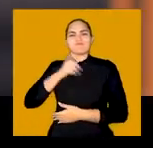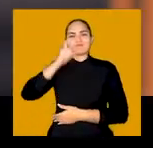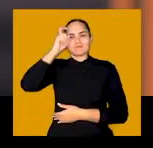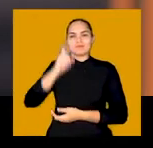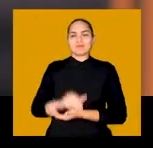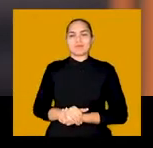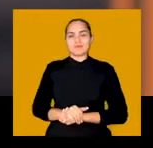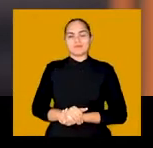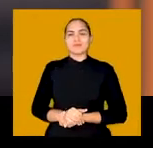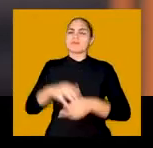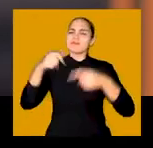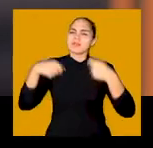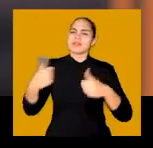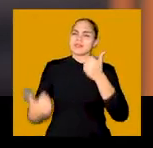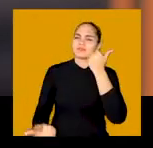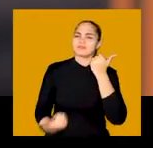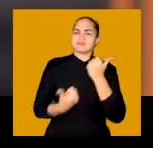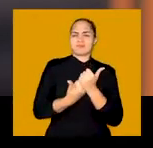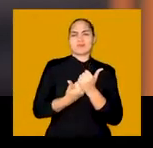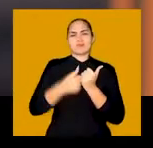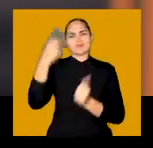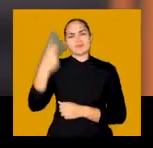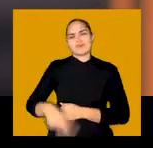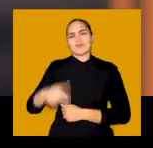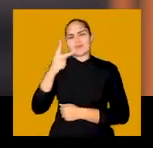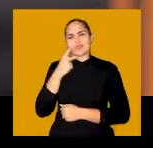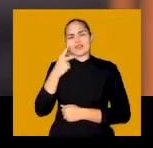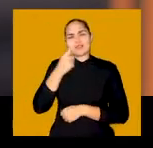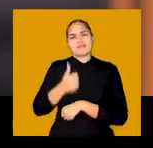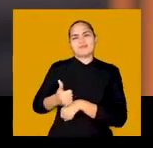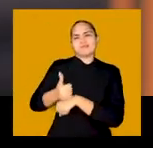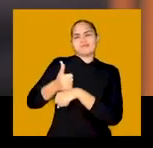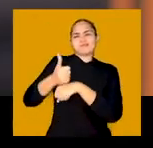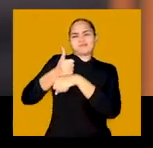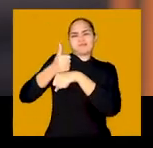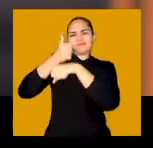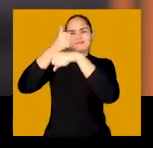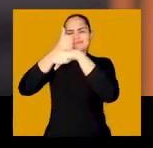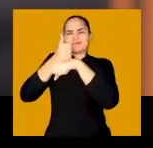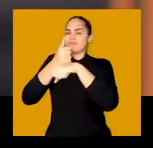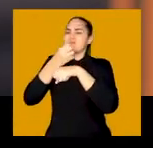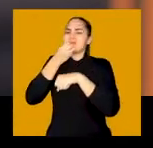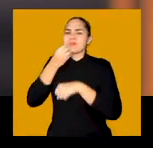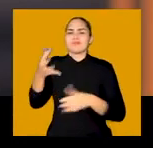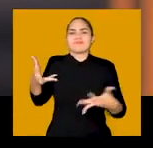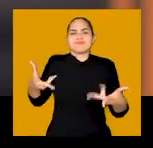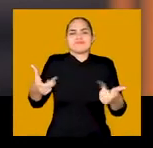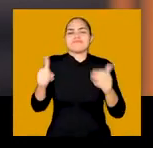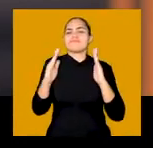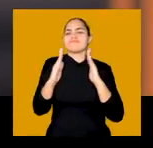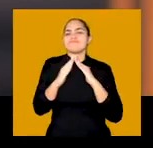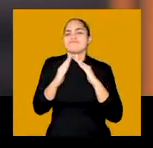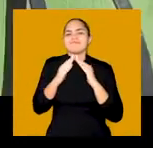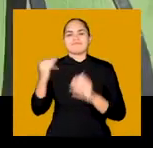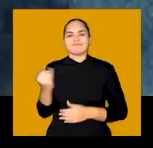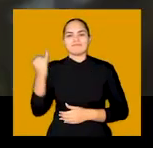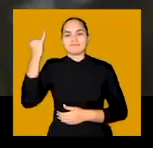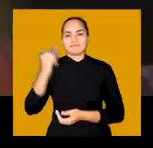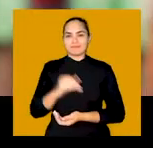Preciso de você perto da gente para fazer de Fortaleza cada vez mais a nossa boa e acolhedora casa.